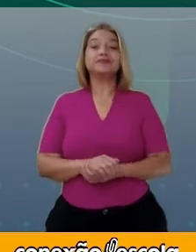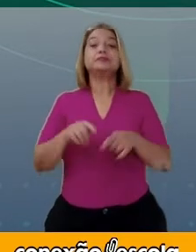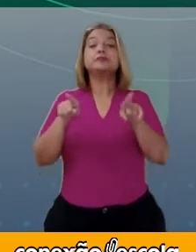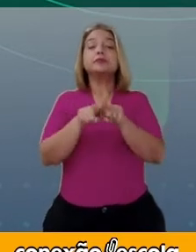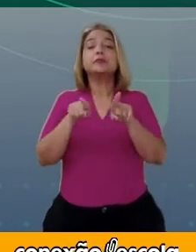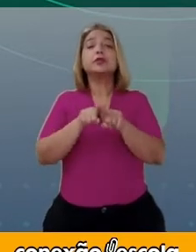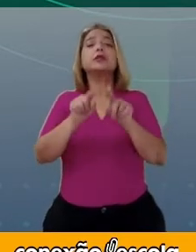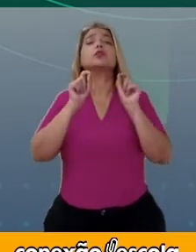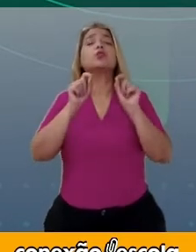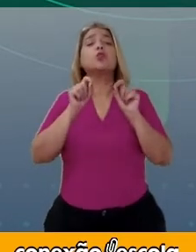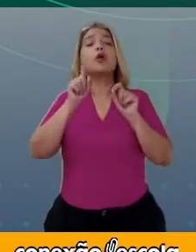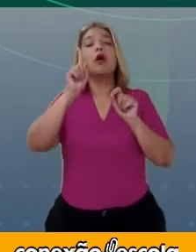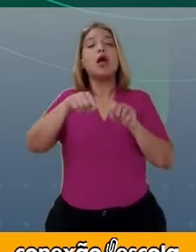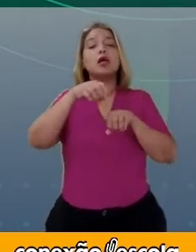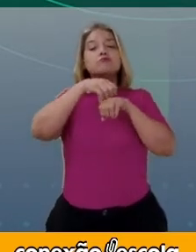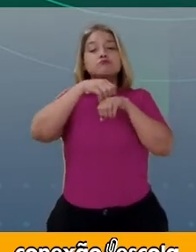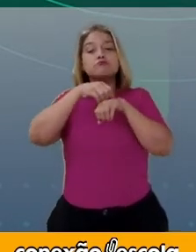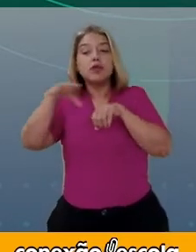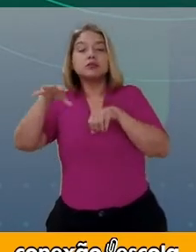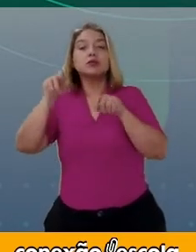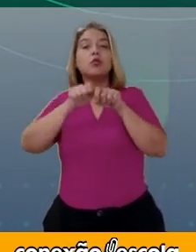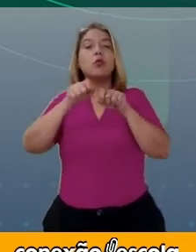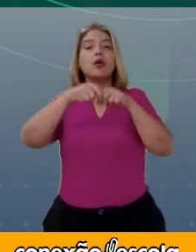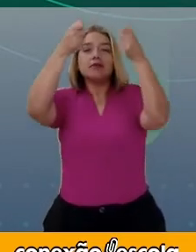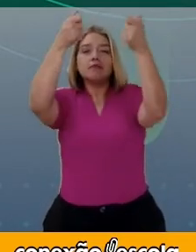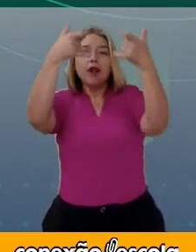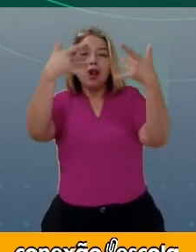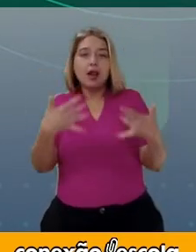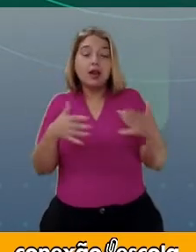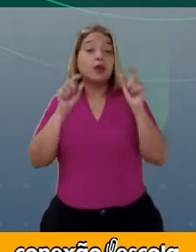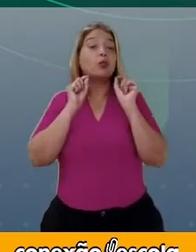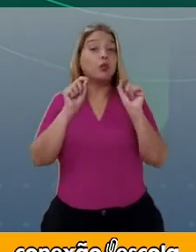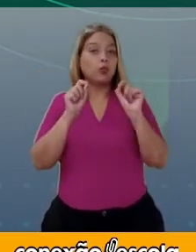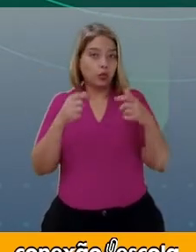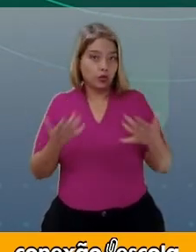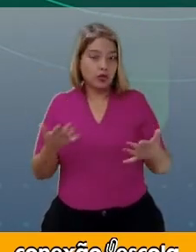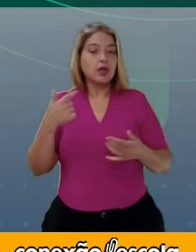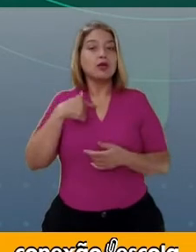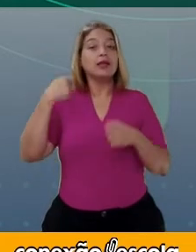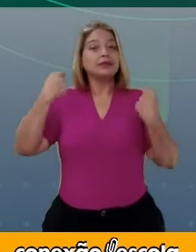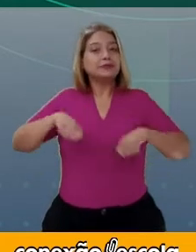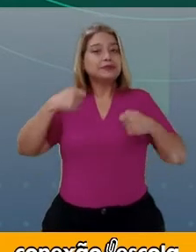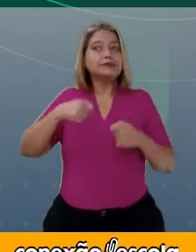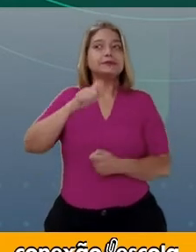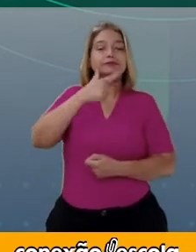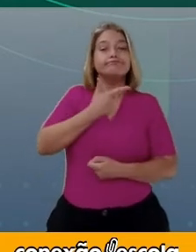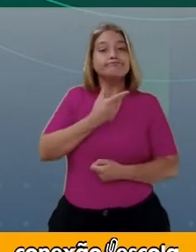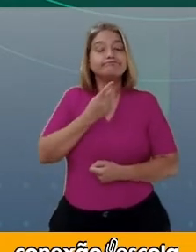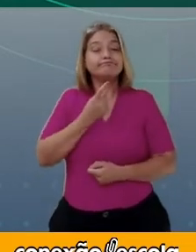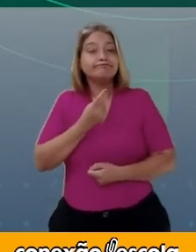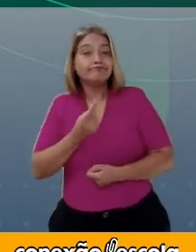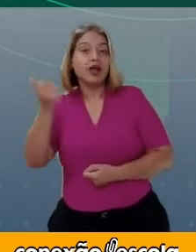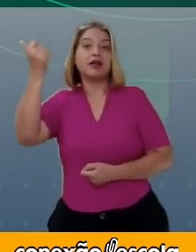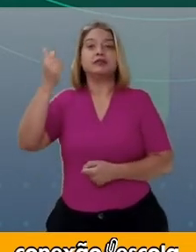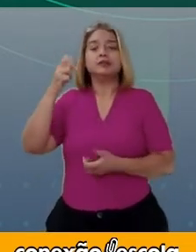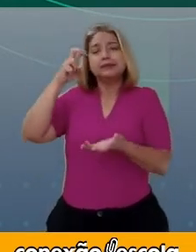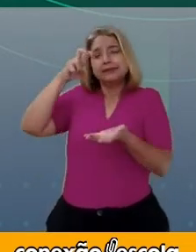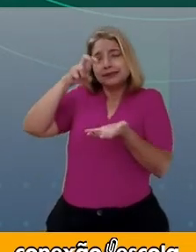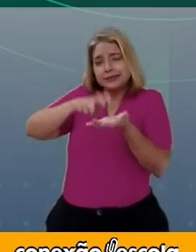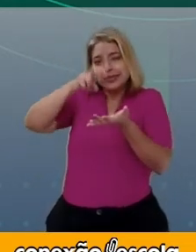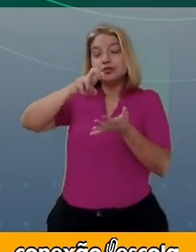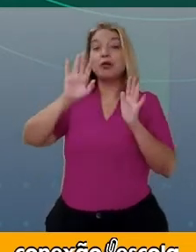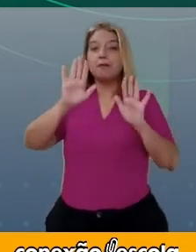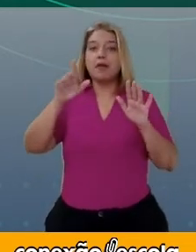mensagem. O corpo do texto. Olha aí. Tive que sair cedo hoje, mas deixei